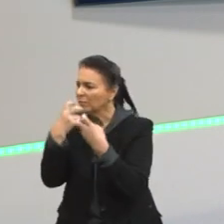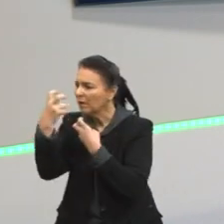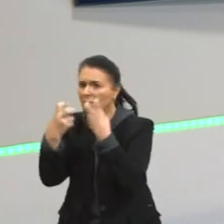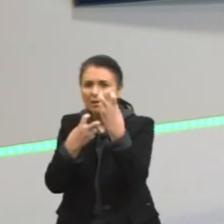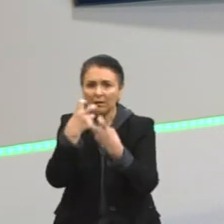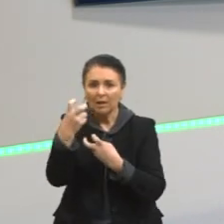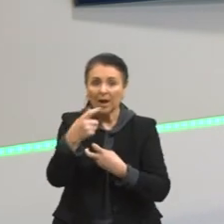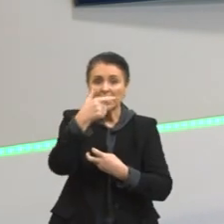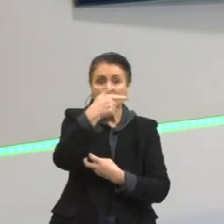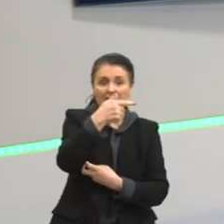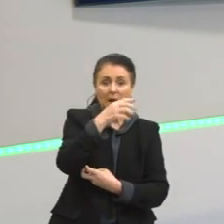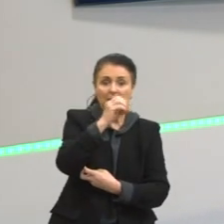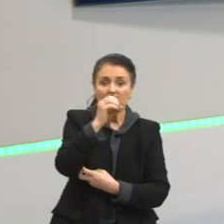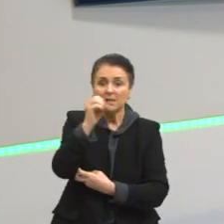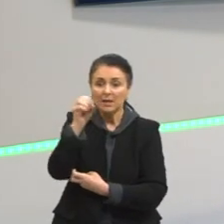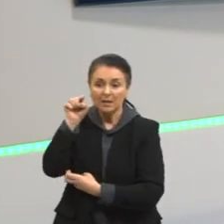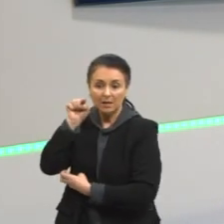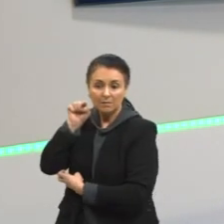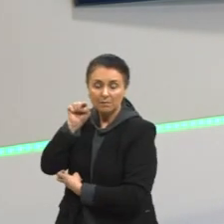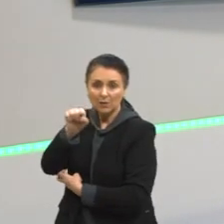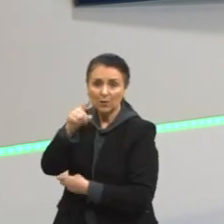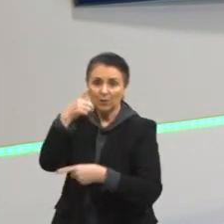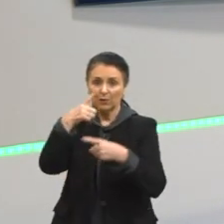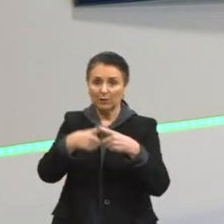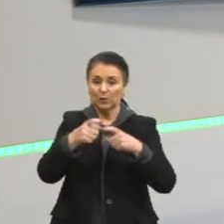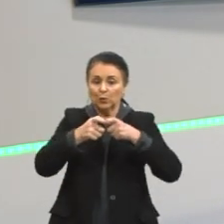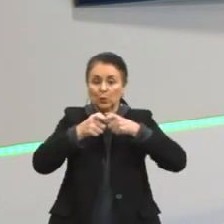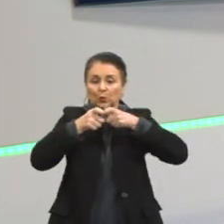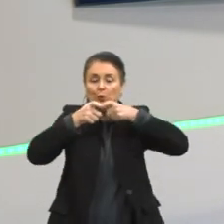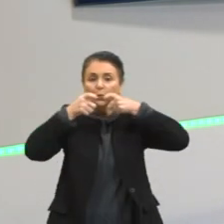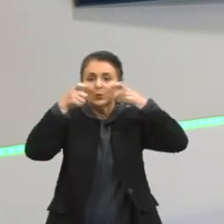setecentas mil vezes é um exagero.